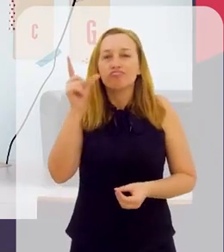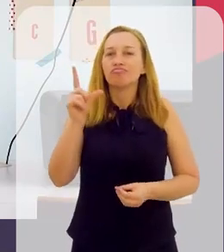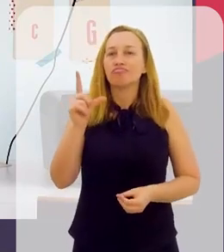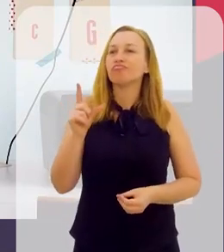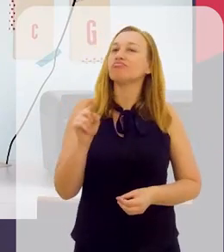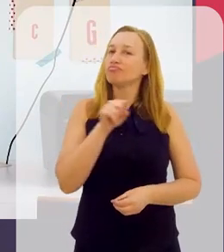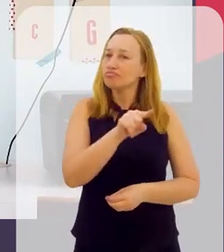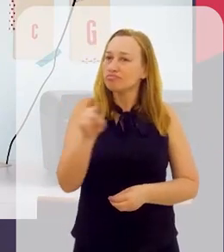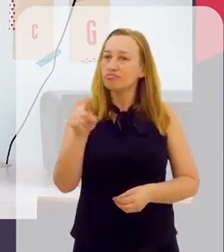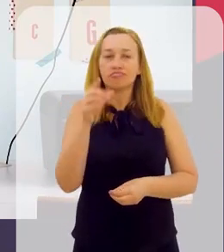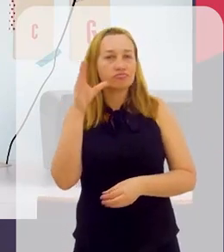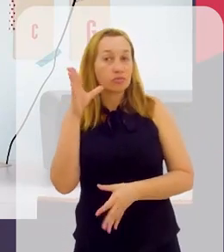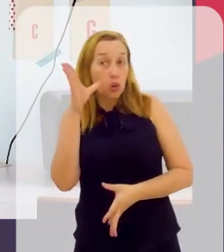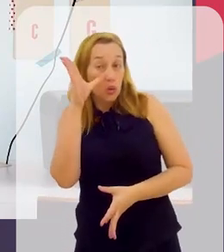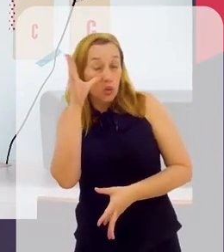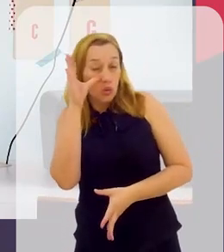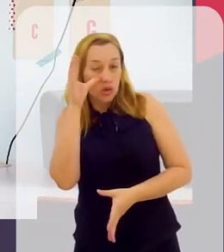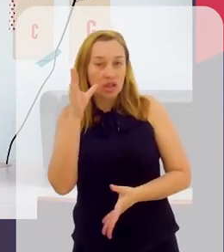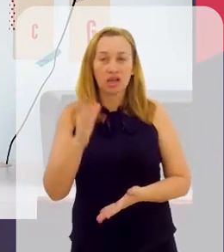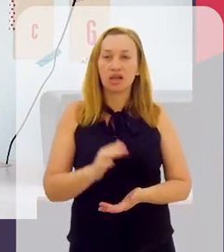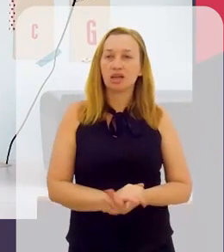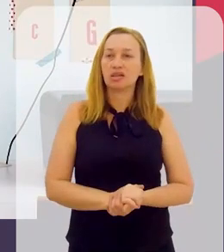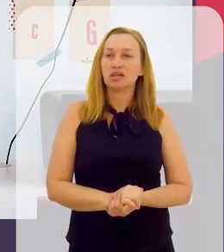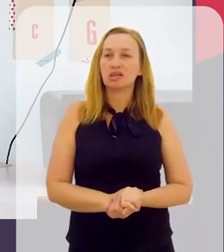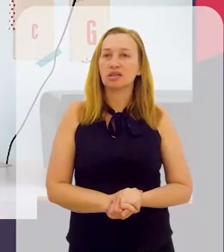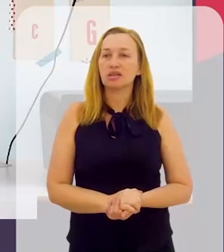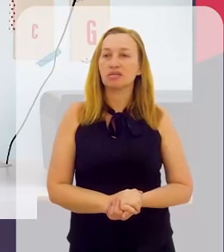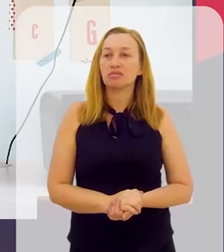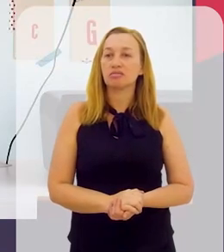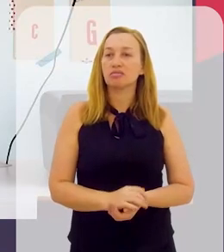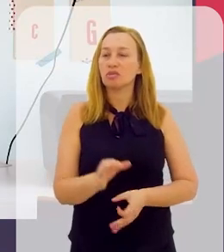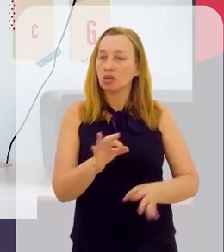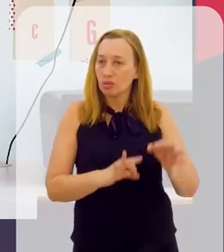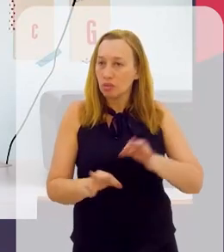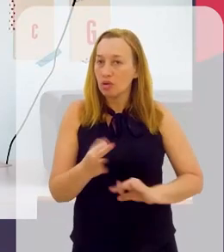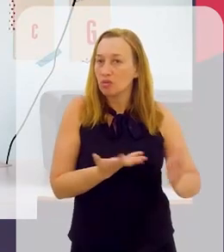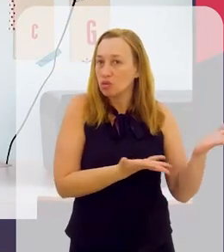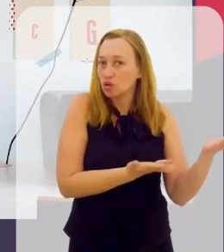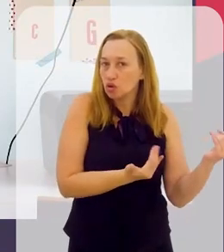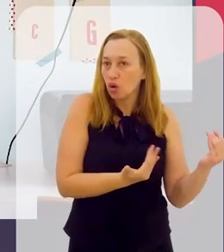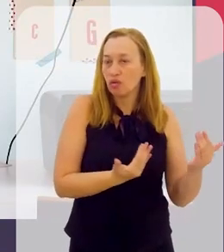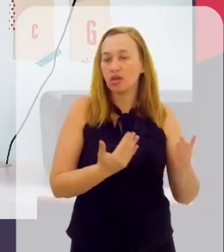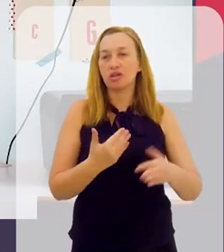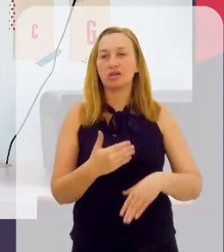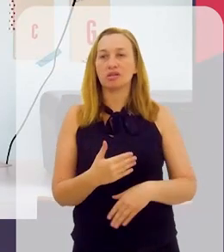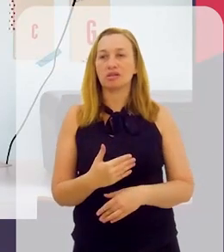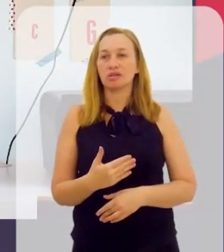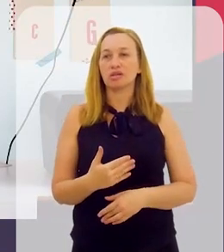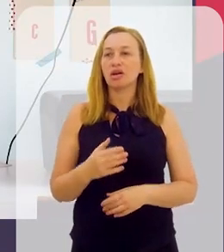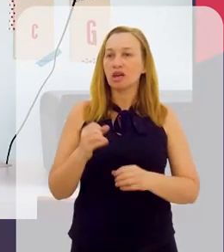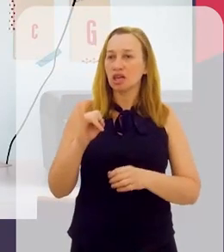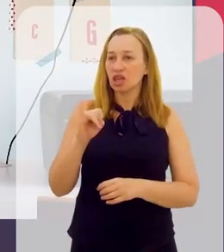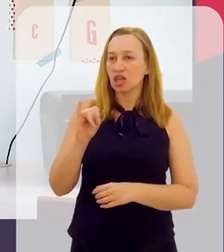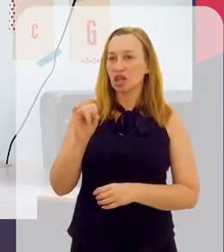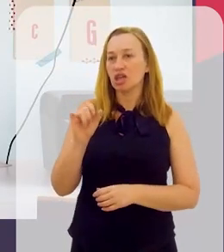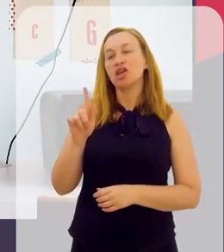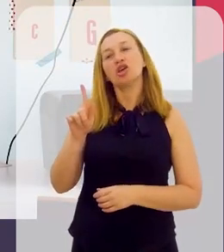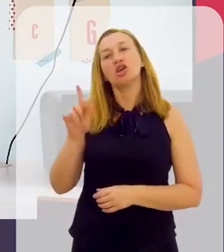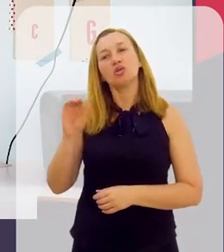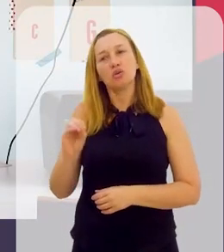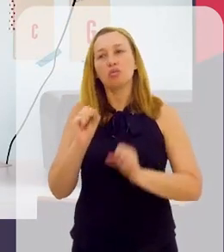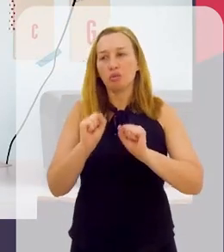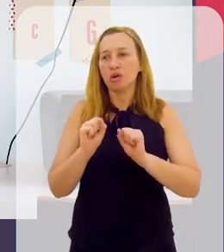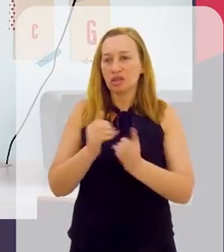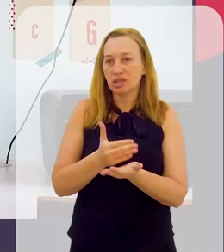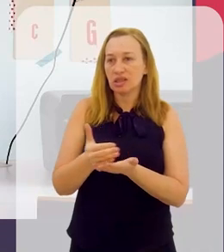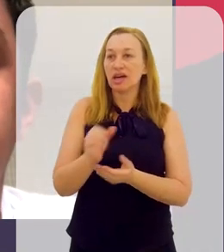despertou em vocês o interesse pelo programa, pelos jovens talentos? O Igor pode começar,